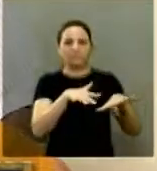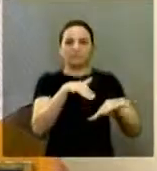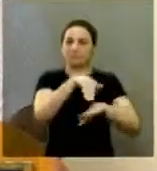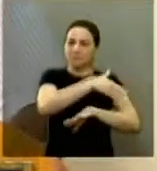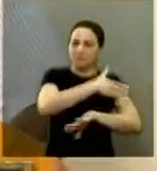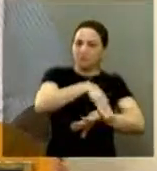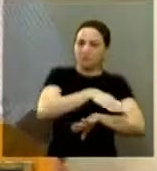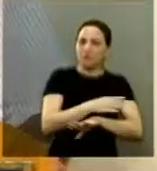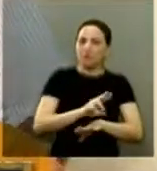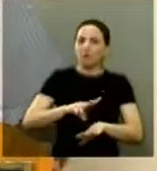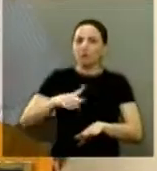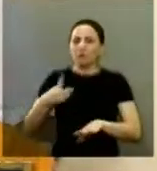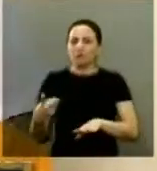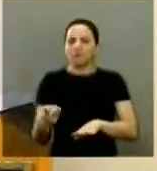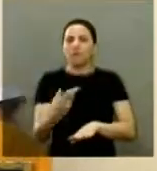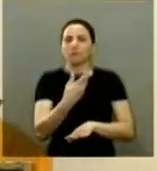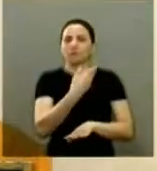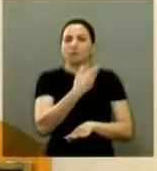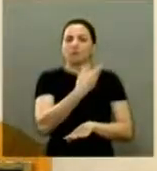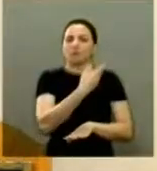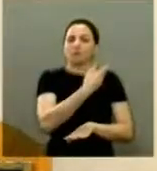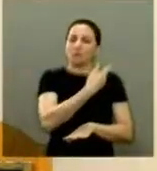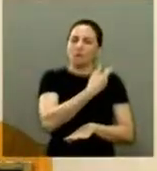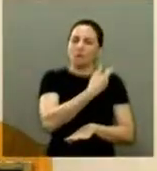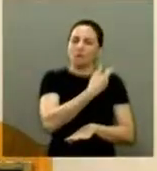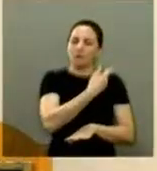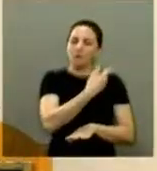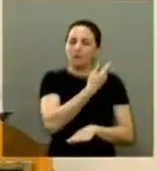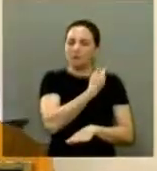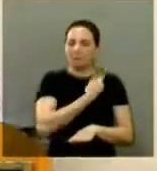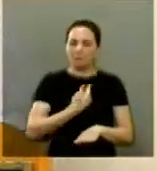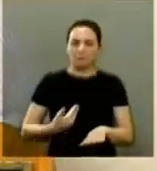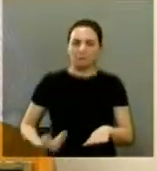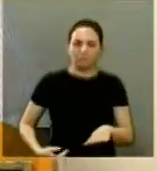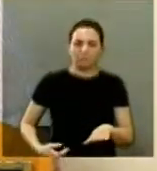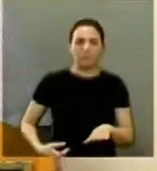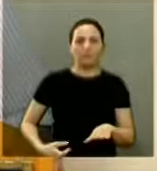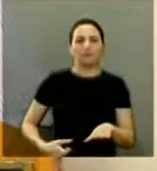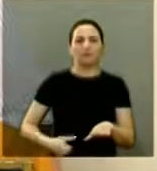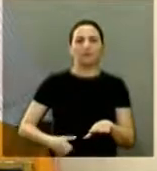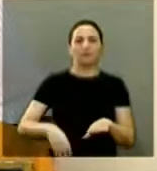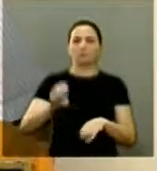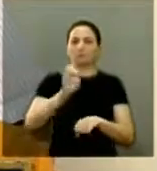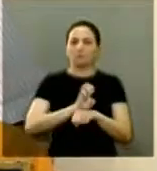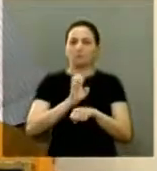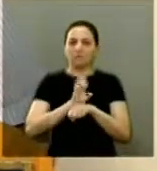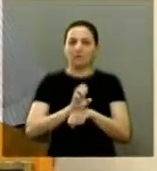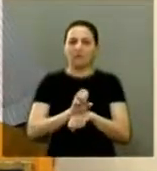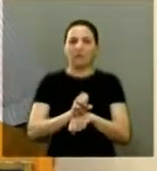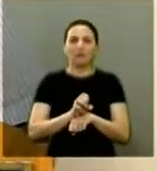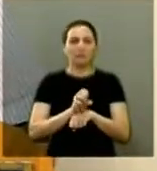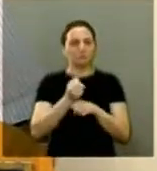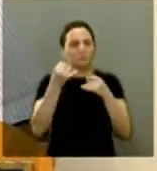foi contra o governo do estado não foi contra a prefeitura de Araraquara tentaram modificar o porquê